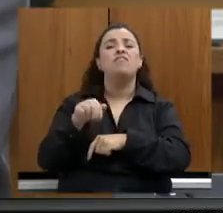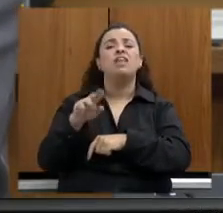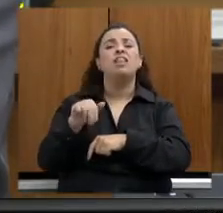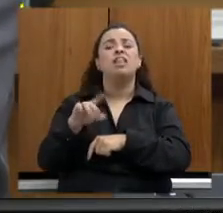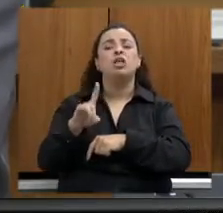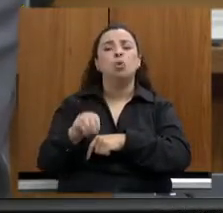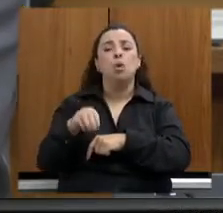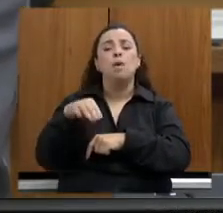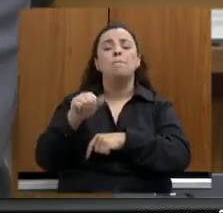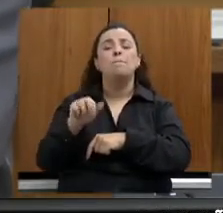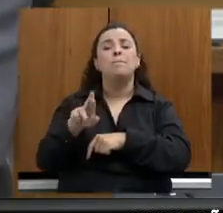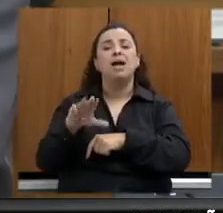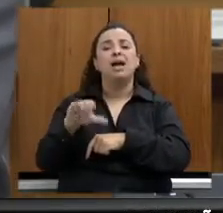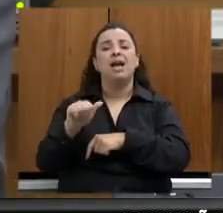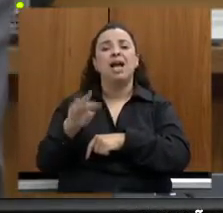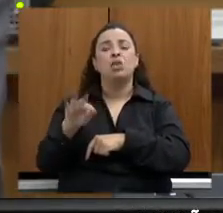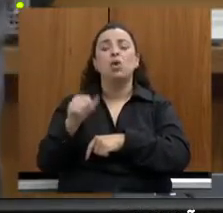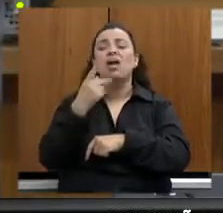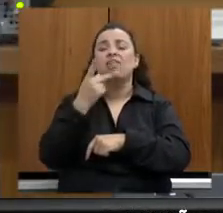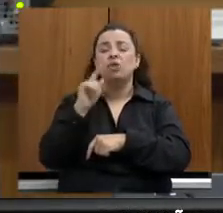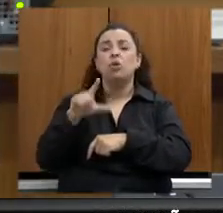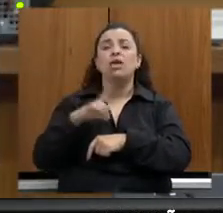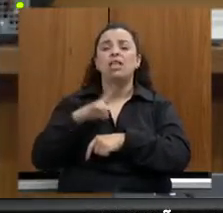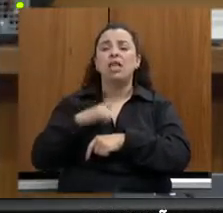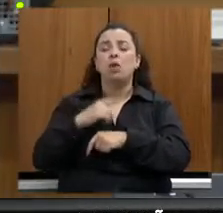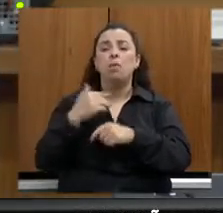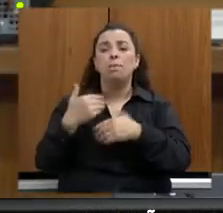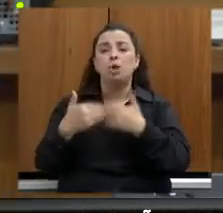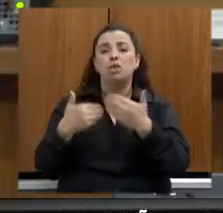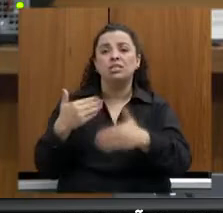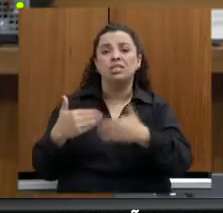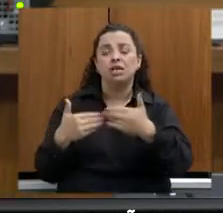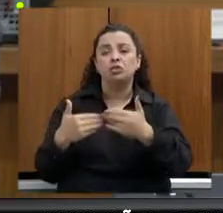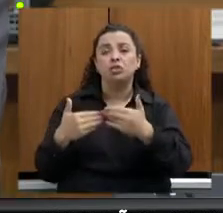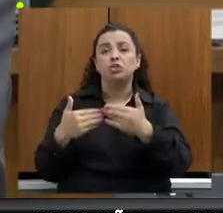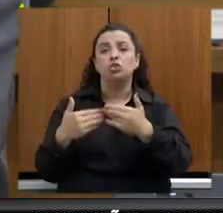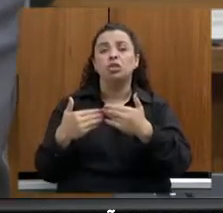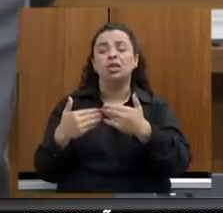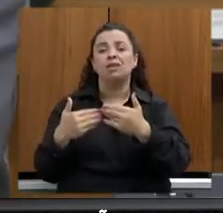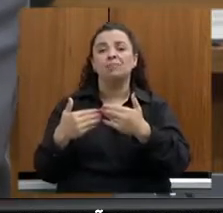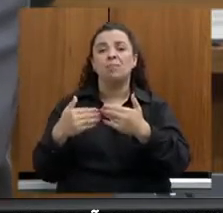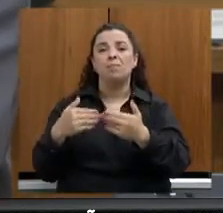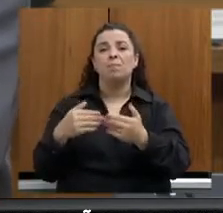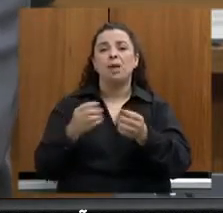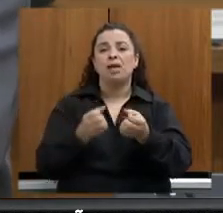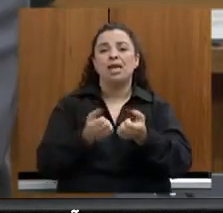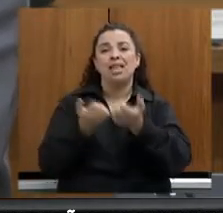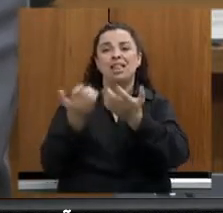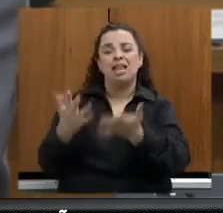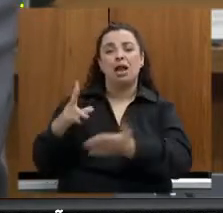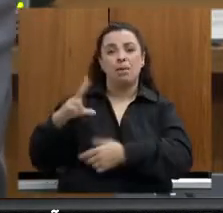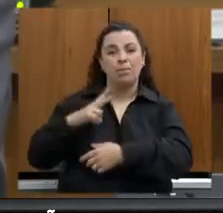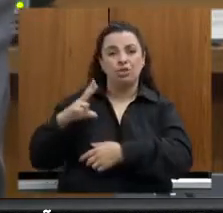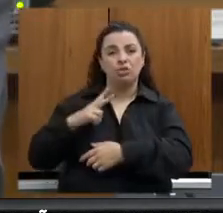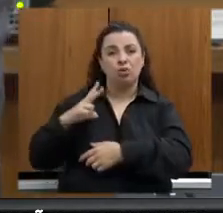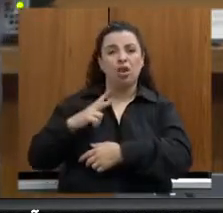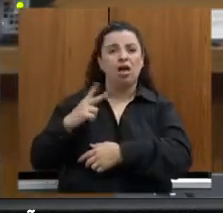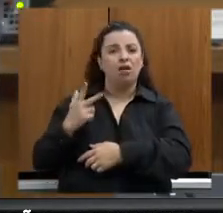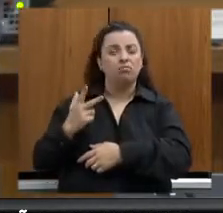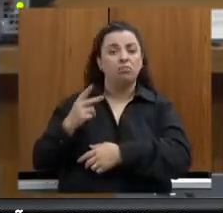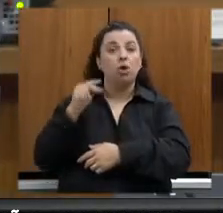de uma concessão. Em que pé está essa questão do Mineirinho? Ele vai ser realmente